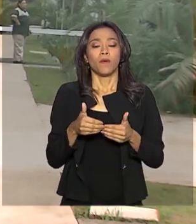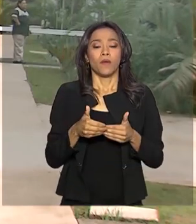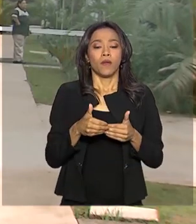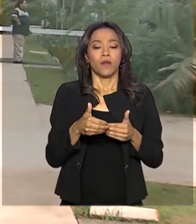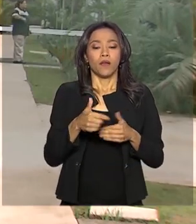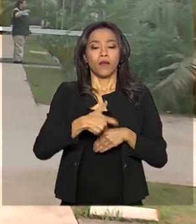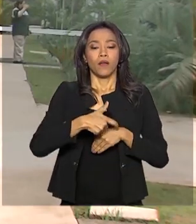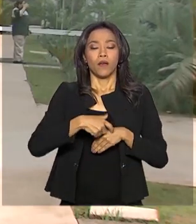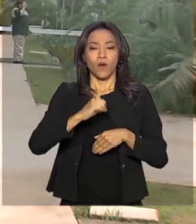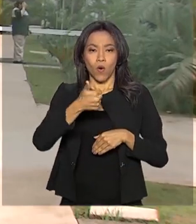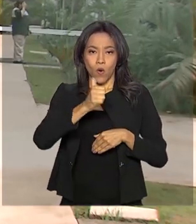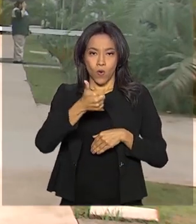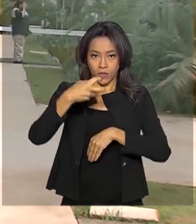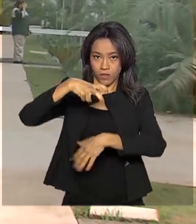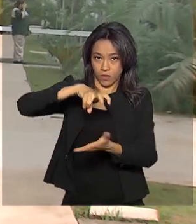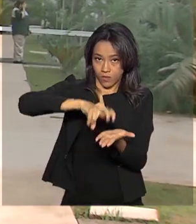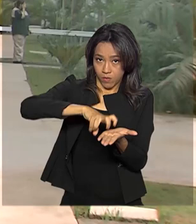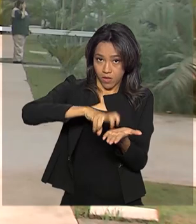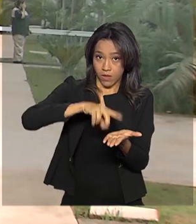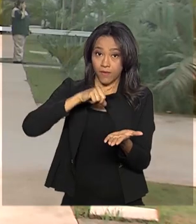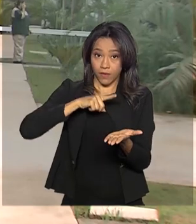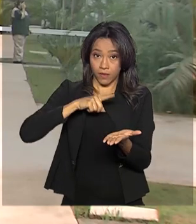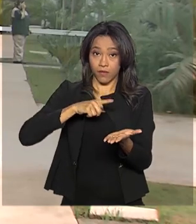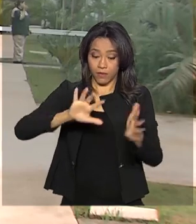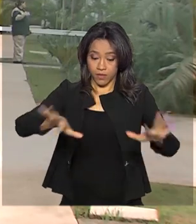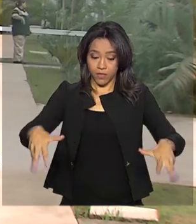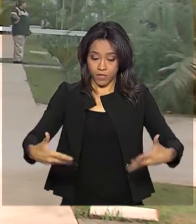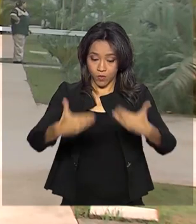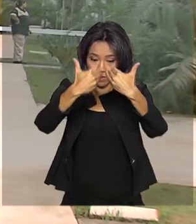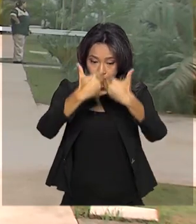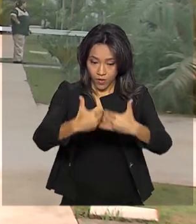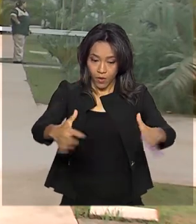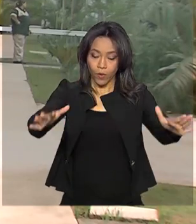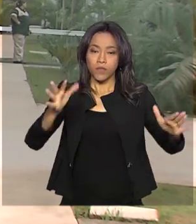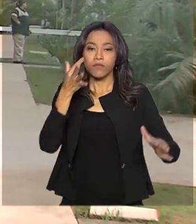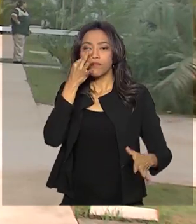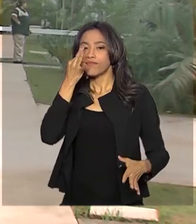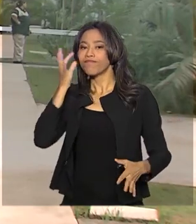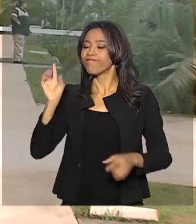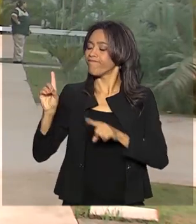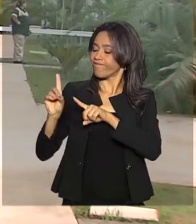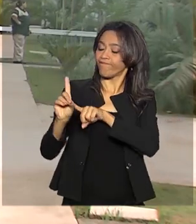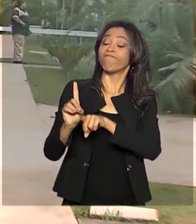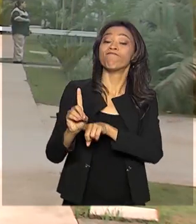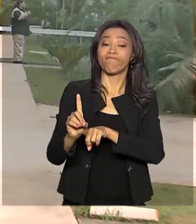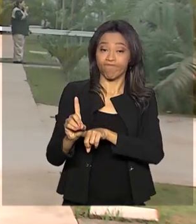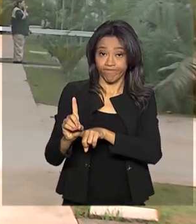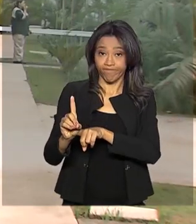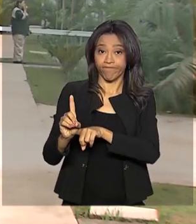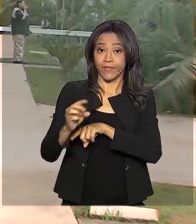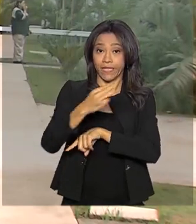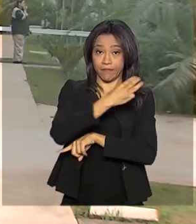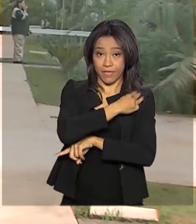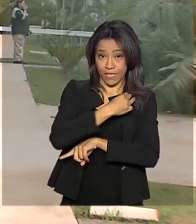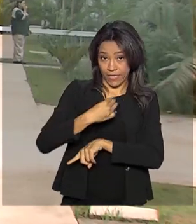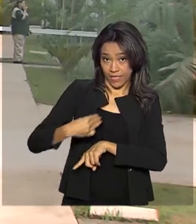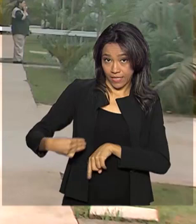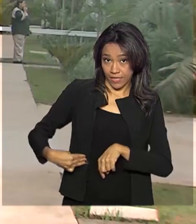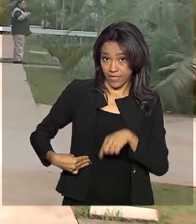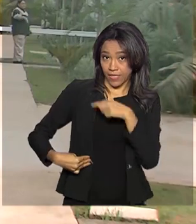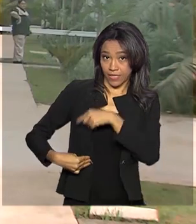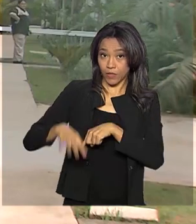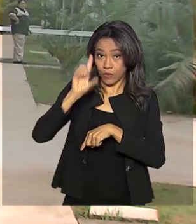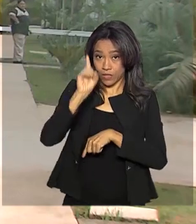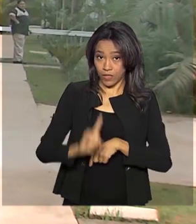horas da manhã acontece a cerimônia de inauguração que contará com a presença da ministra do Ministério da